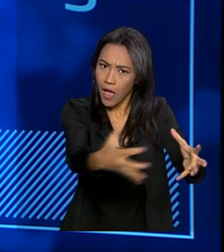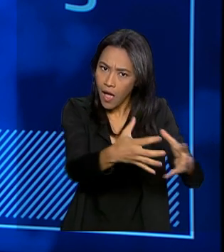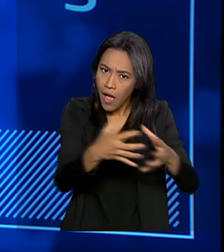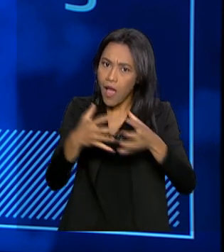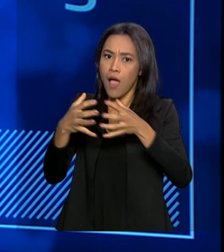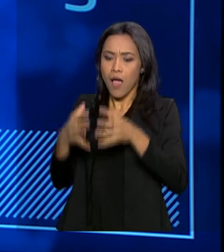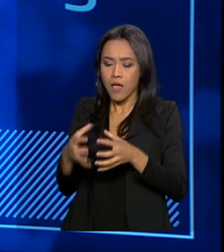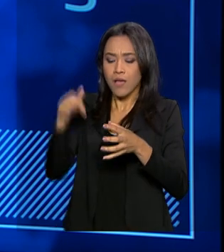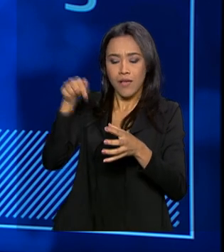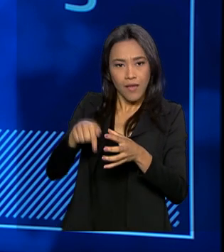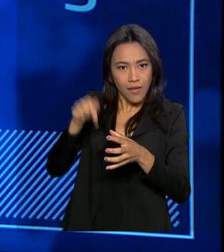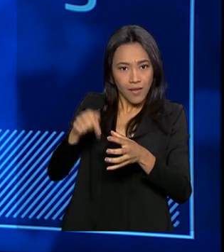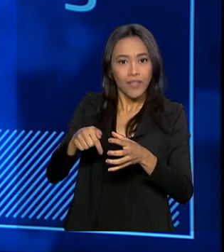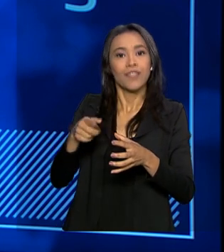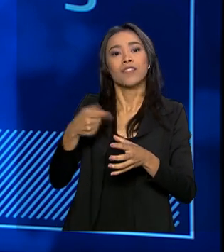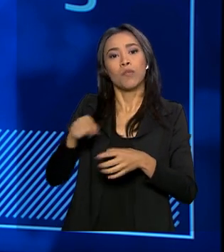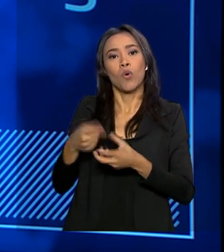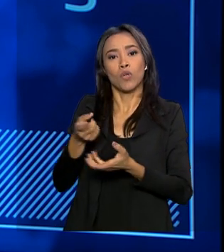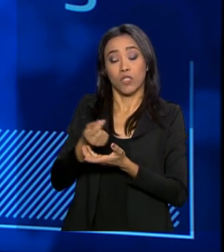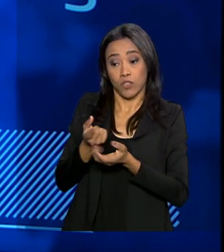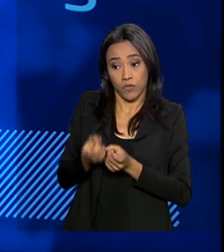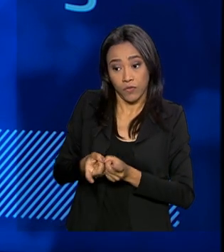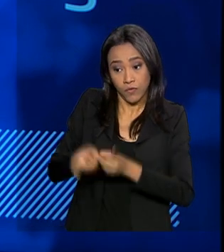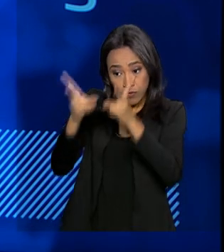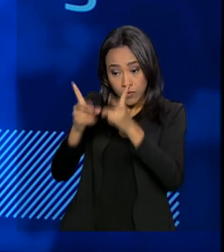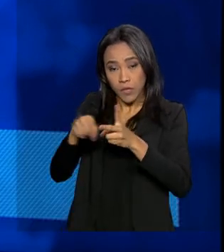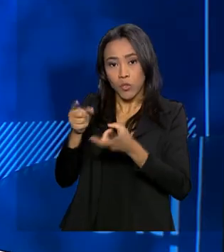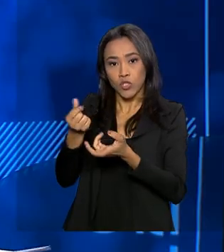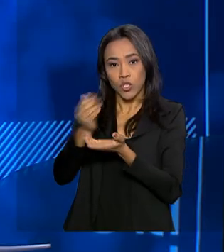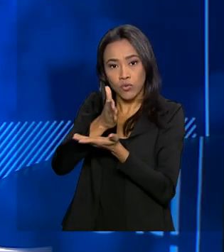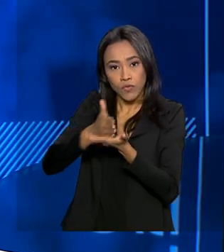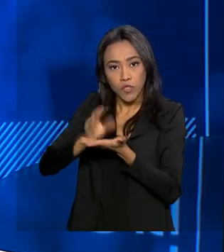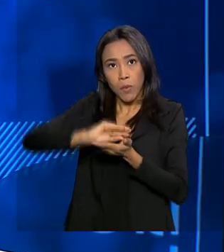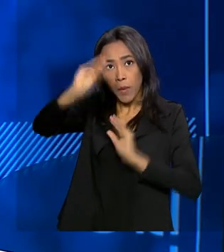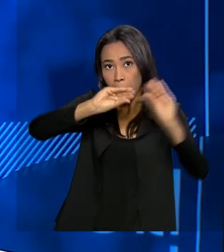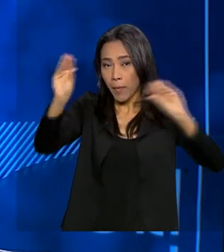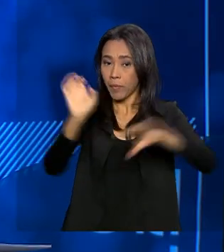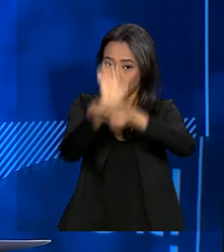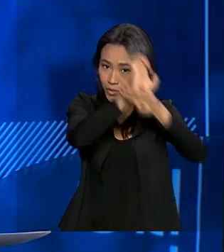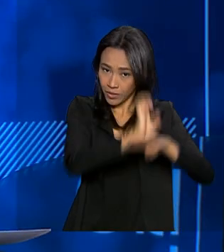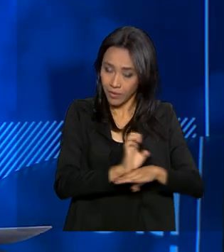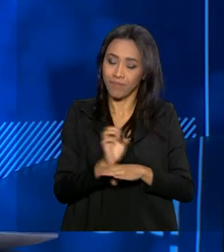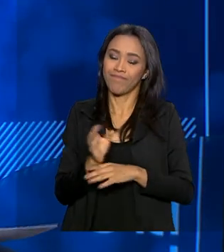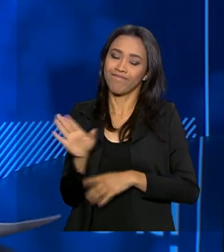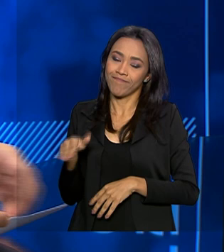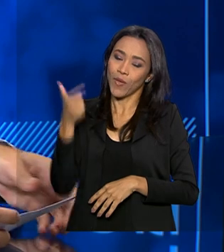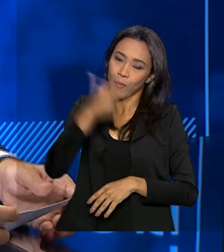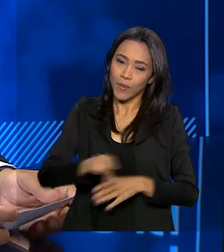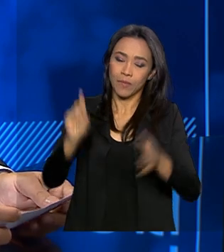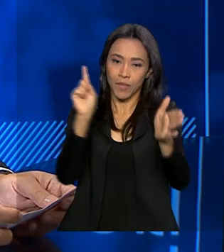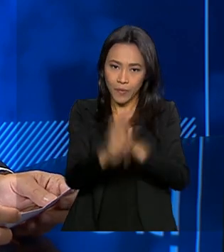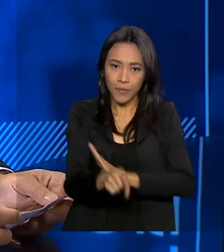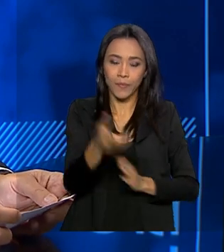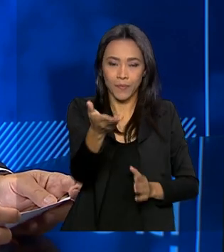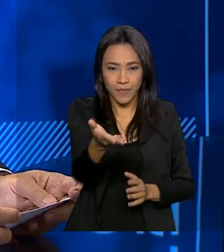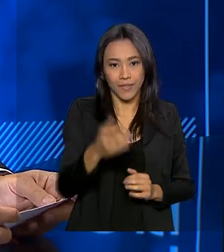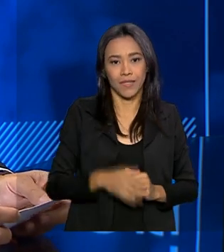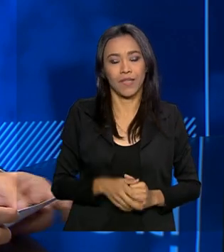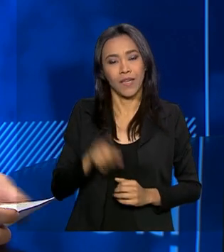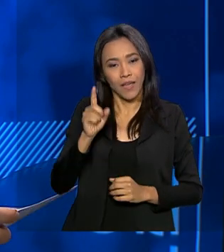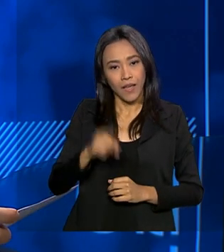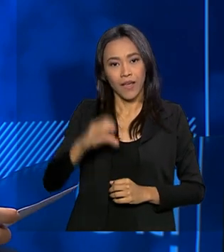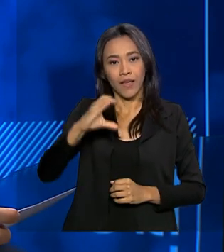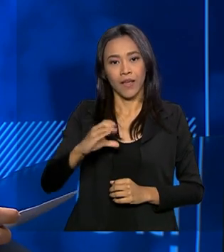o recurso para os estados para aplicar na área de segurança. Secretário, vamos então a mais uma pergunta. A pergunta vai ser do